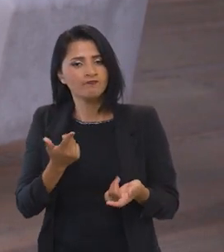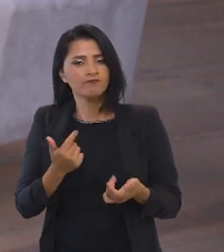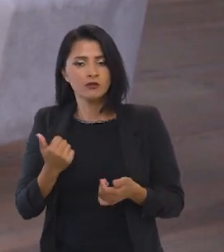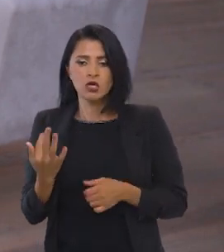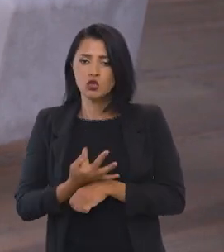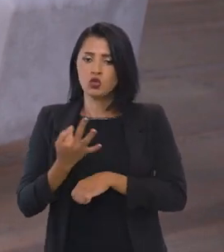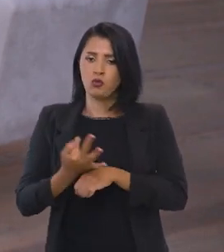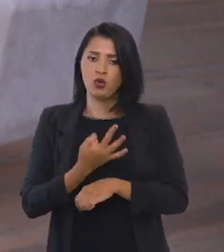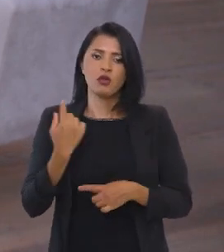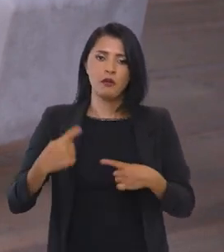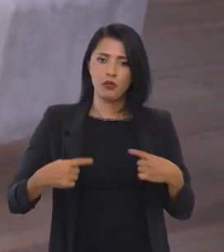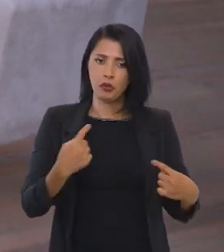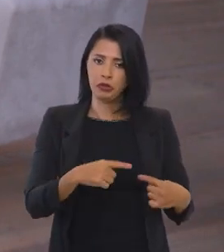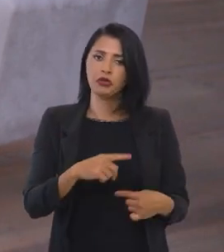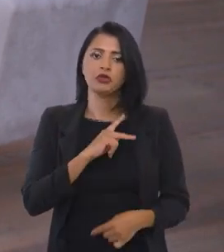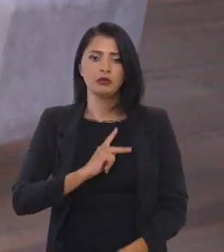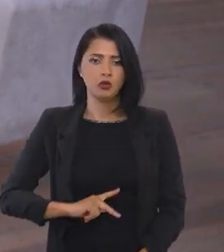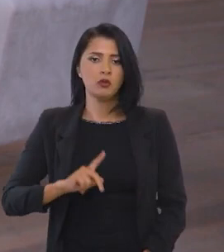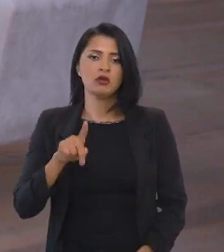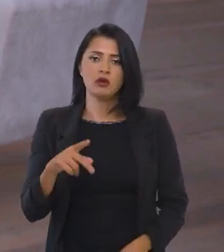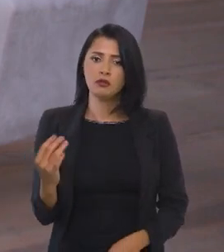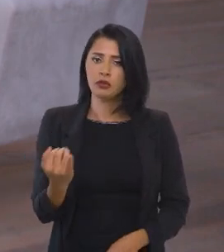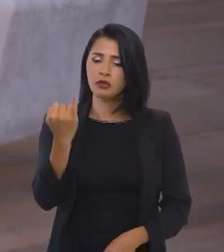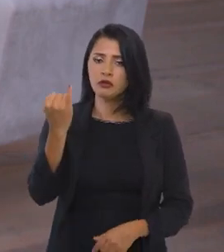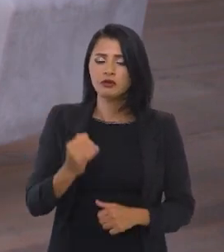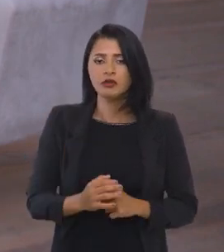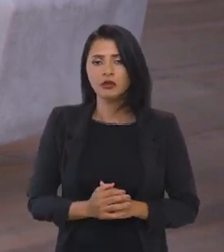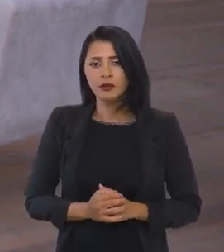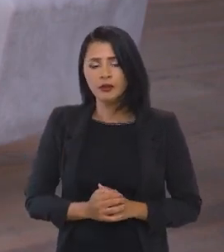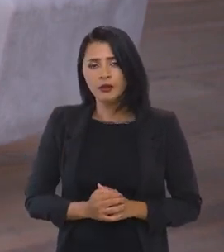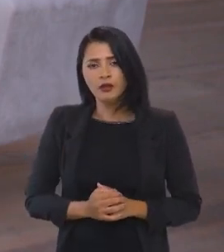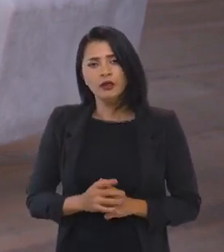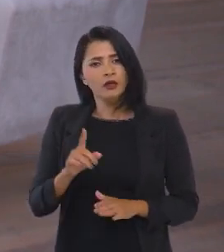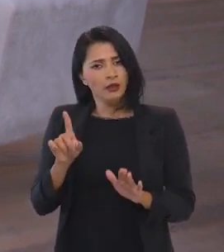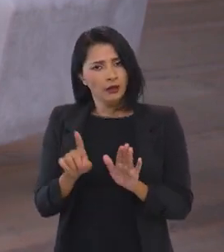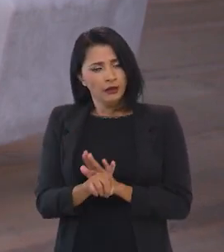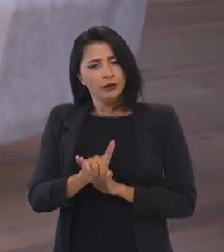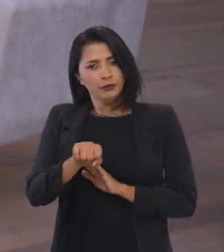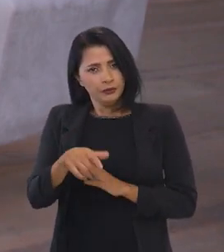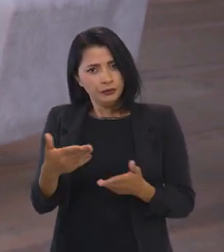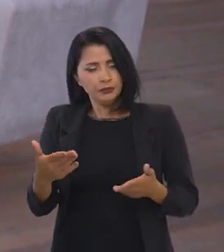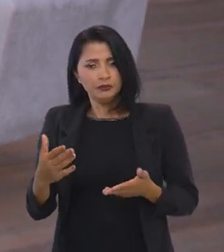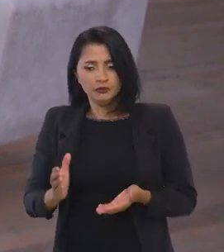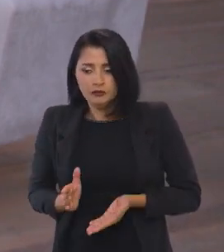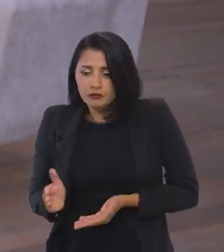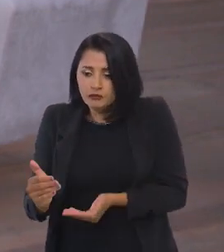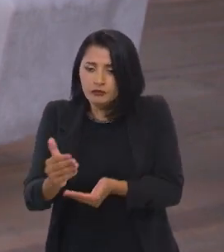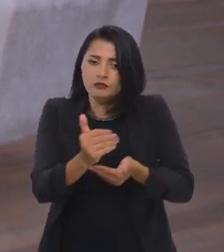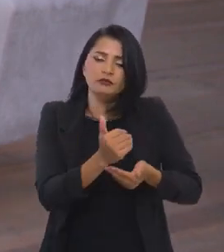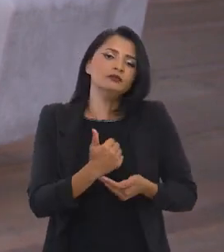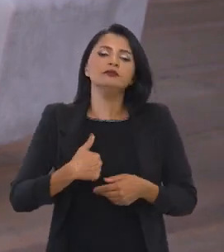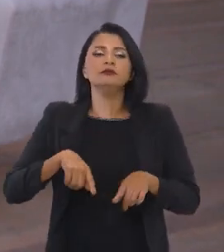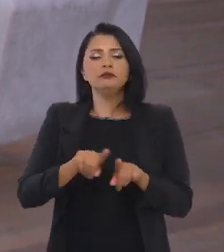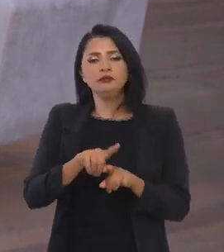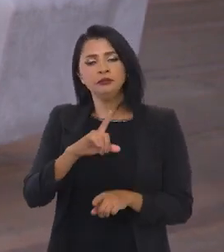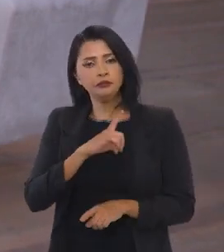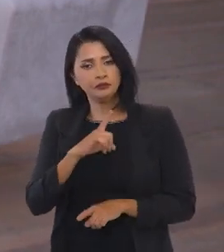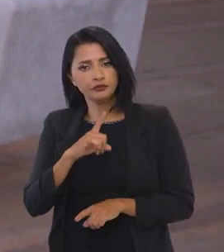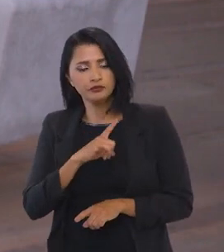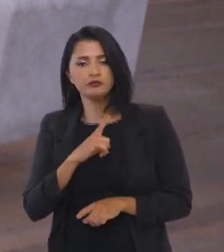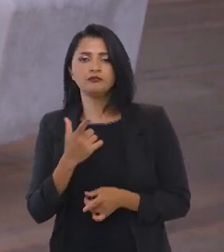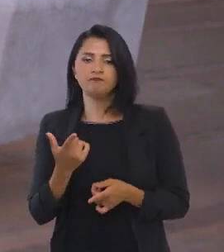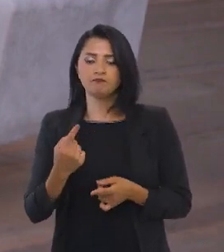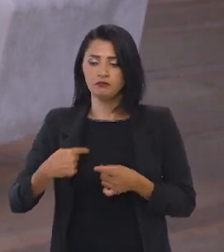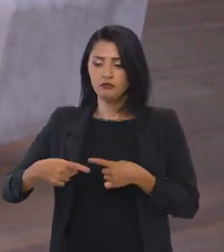suportar políticas públicas importantes. Nessa questão da arrecadação, a gente também